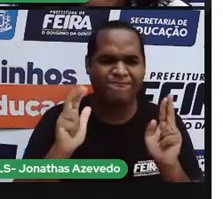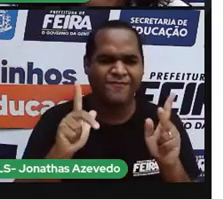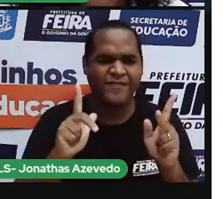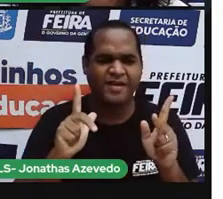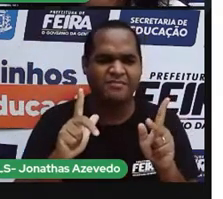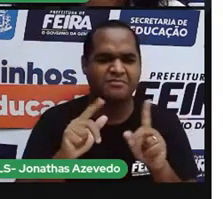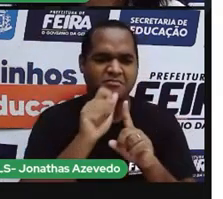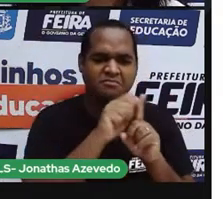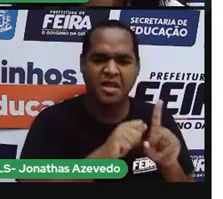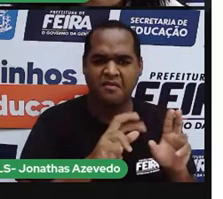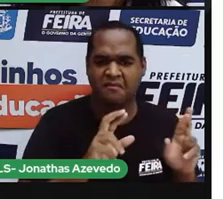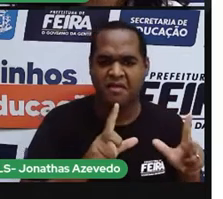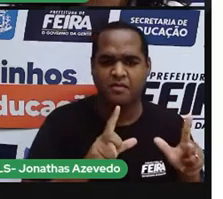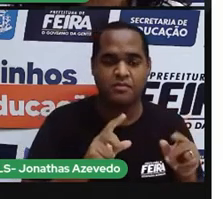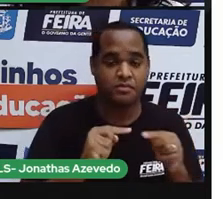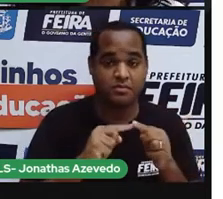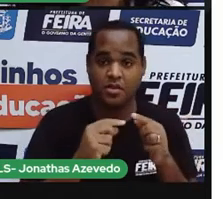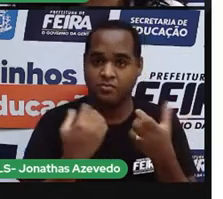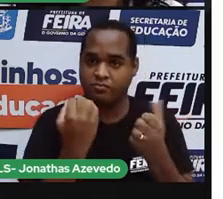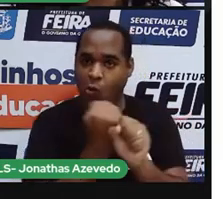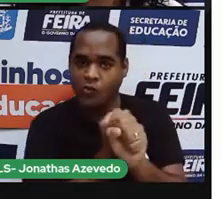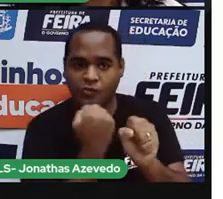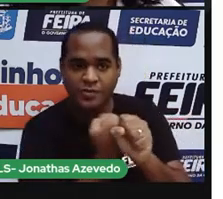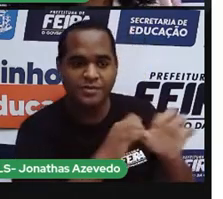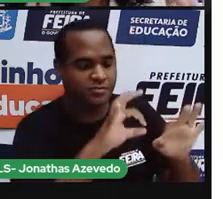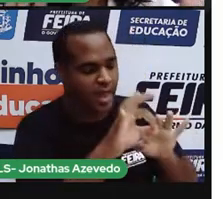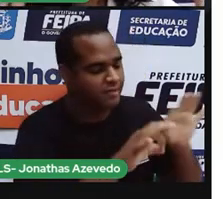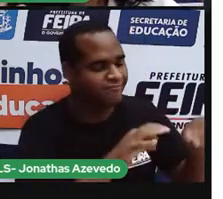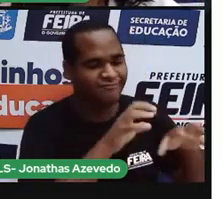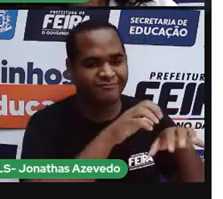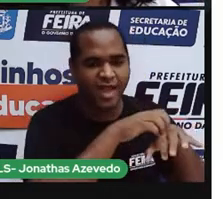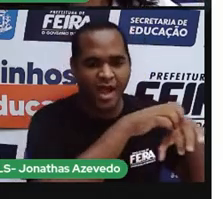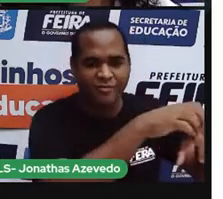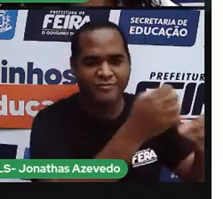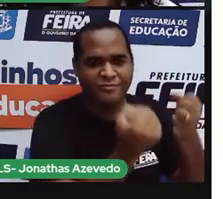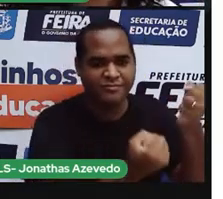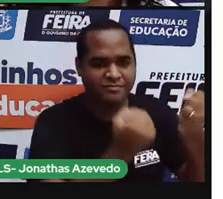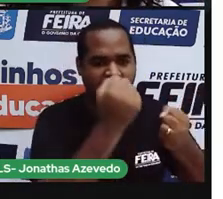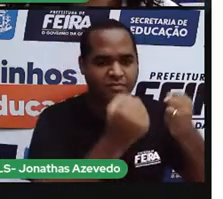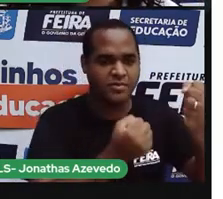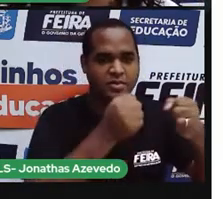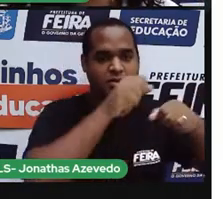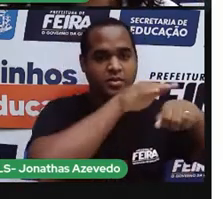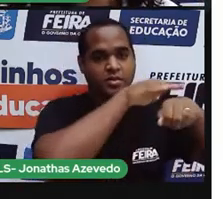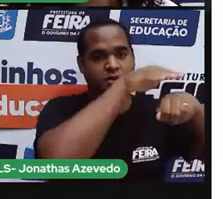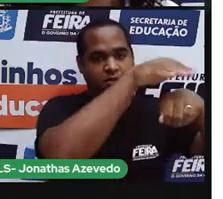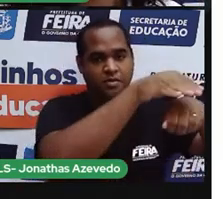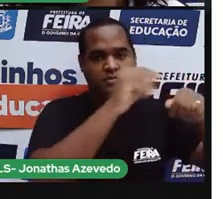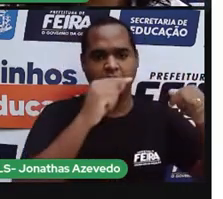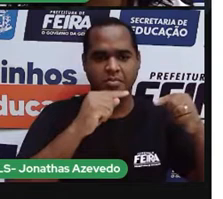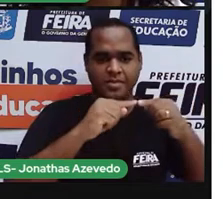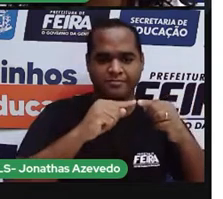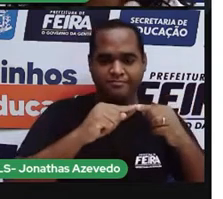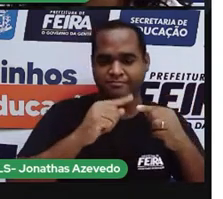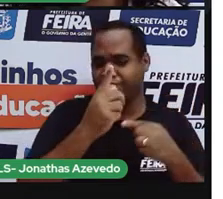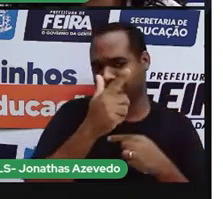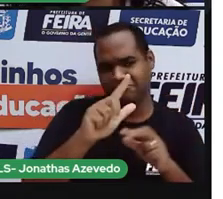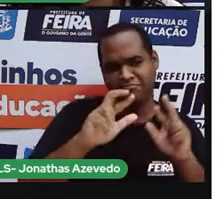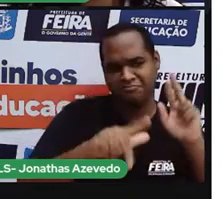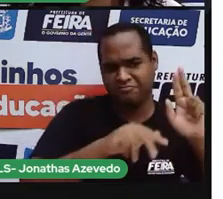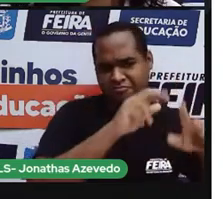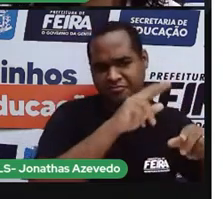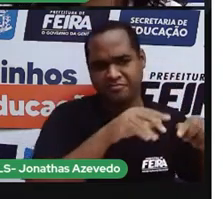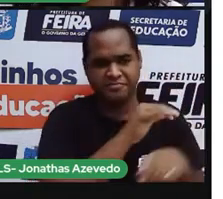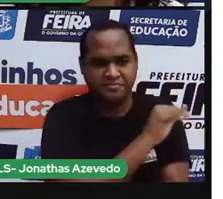construíam carros alegóricos. Tipo aqueles que você vê nos discípulos de escola de escola de Olha